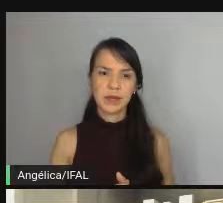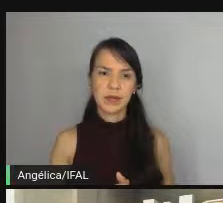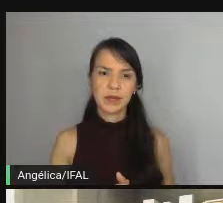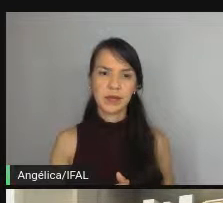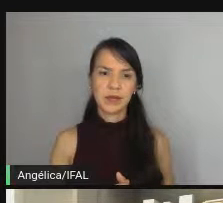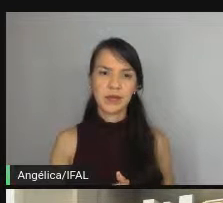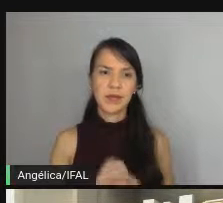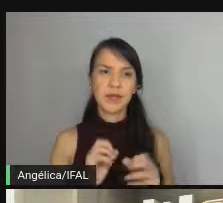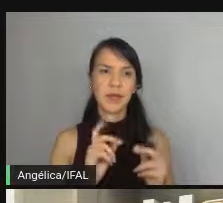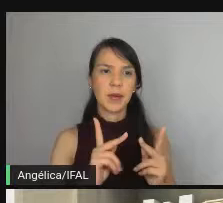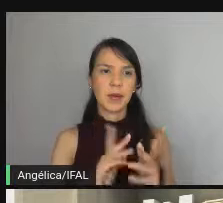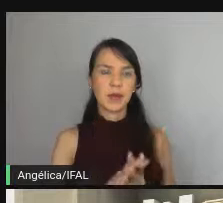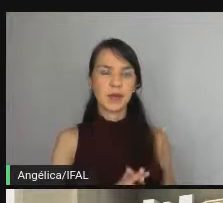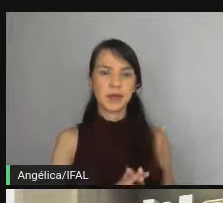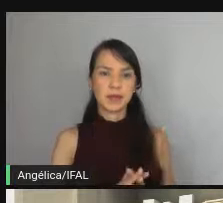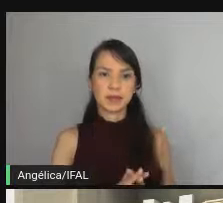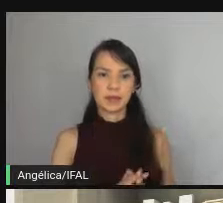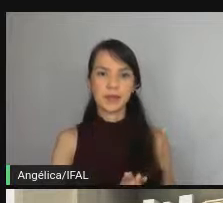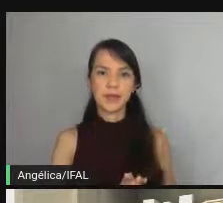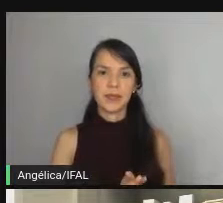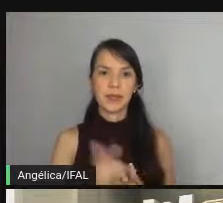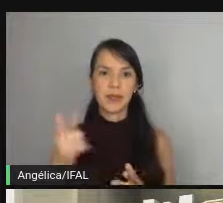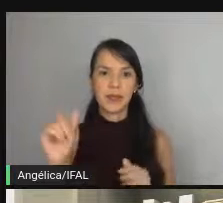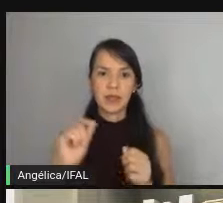beleza e aí fizer um go test